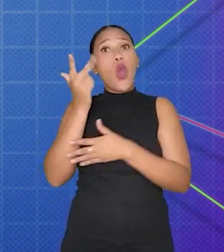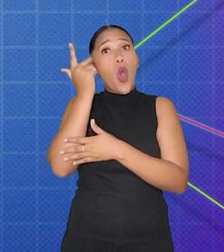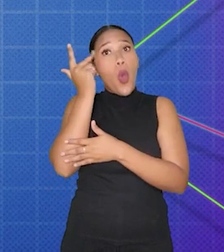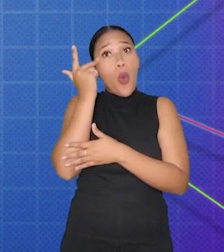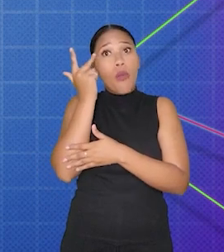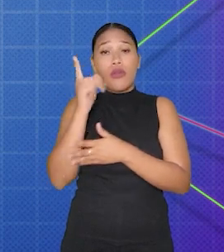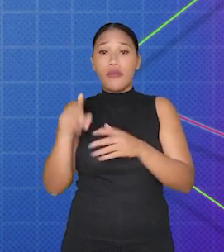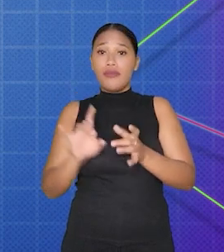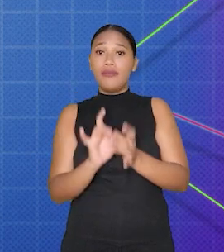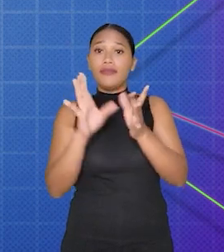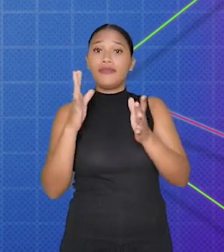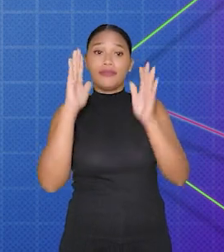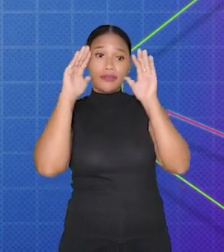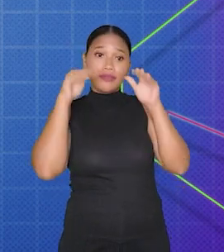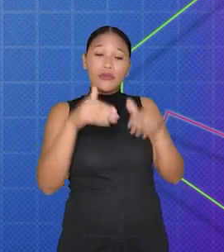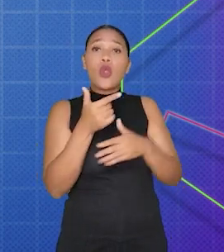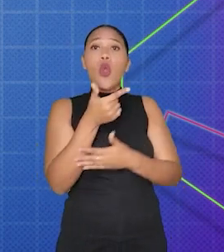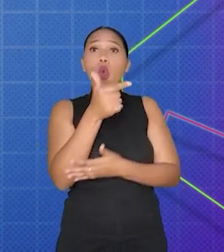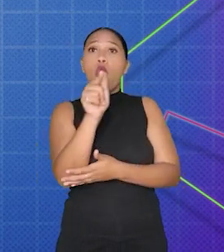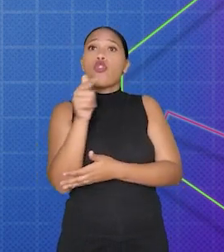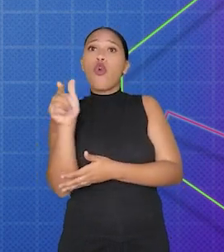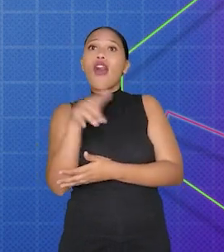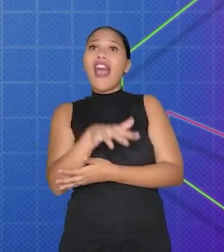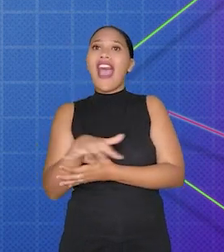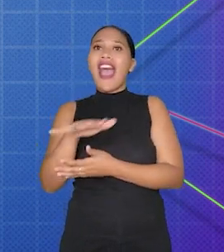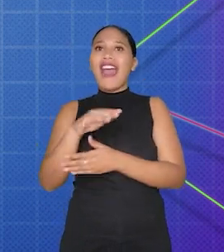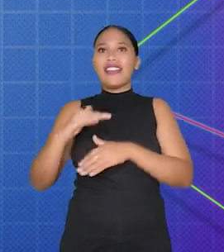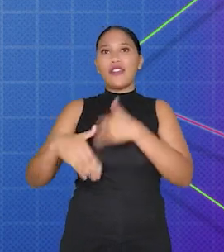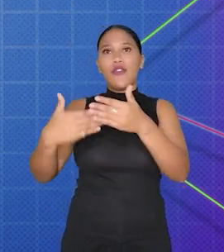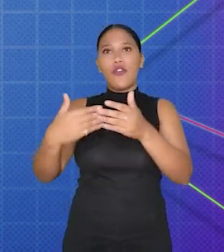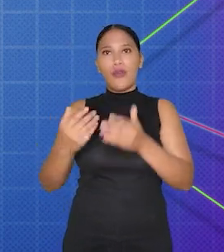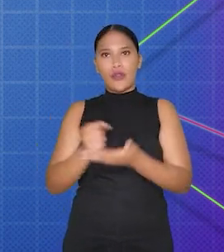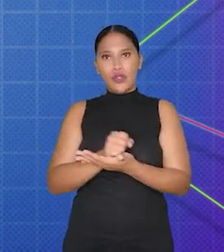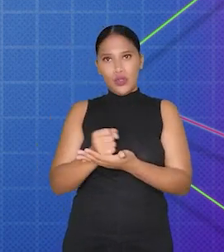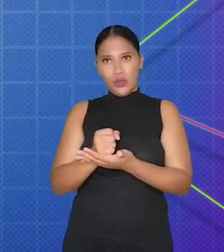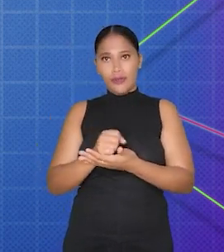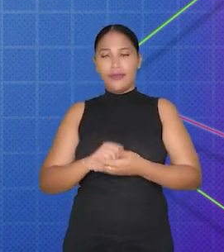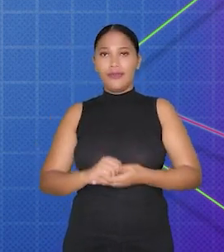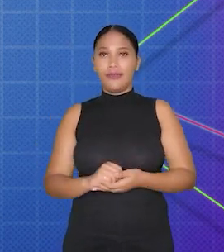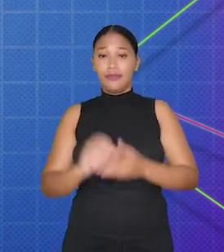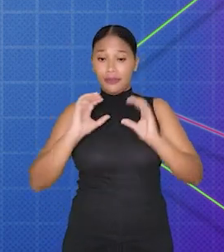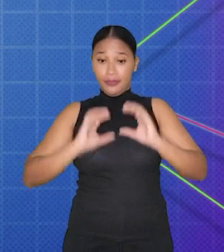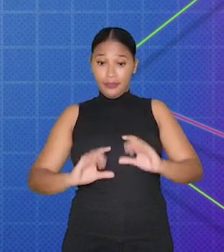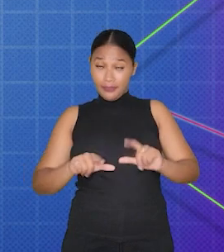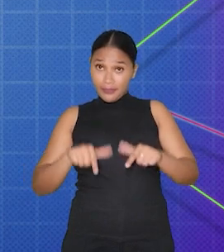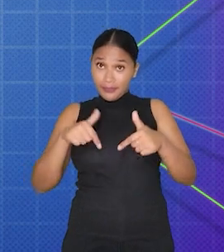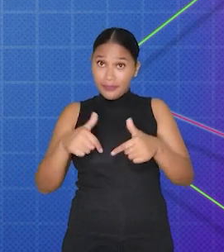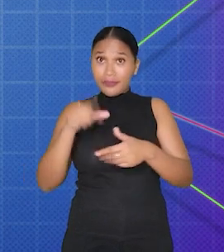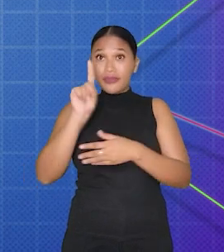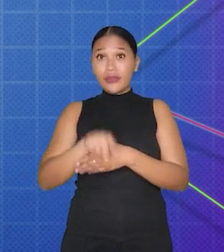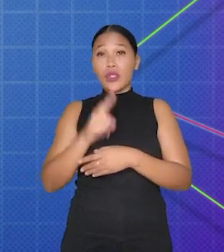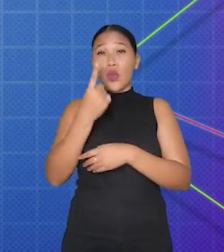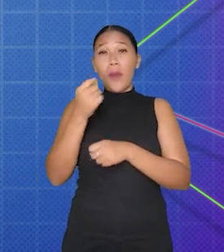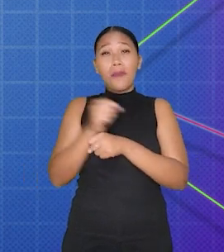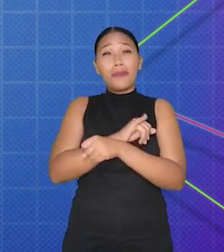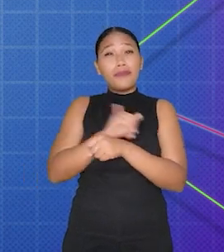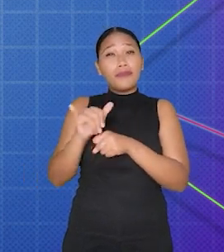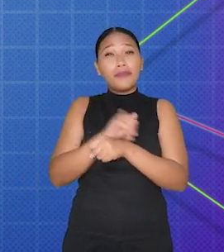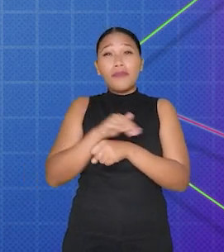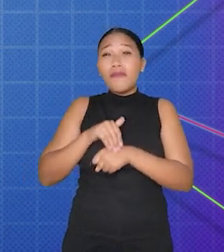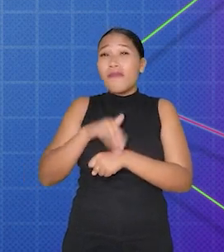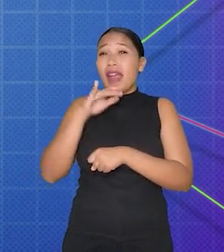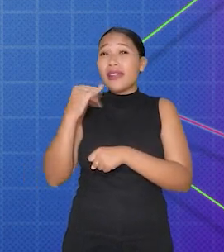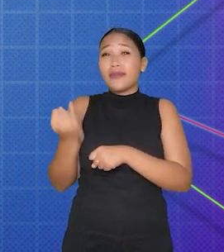ações comuns, permitindo que eles se concentrem em outras áreas do desenvolvimento de jogo. Os comportamentos são um dos recursos